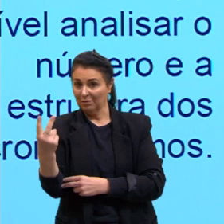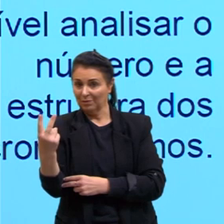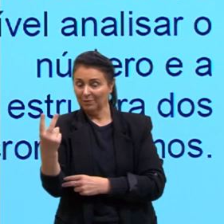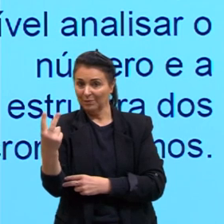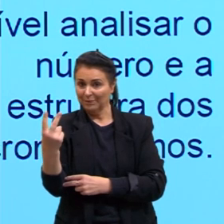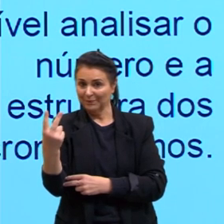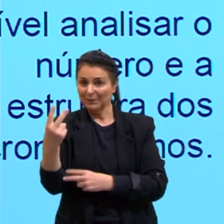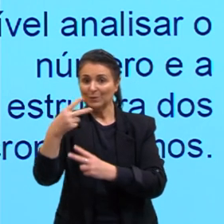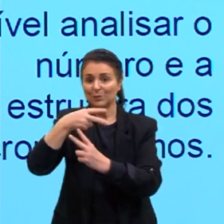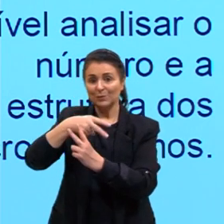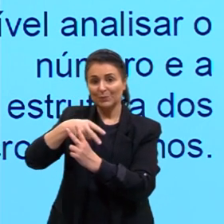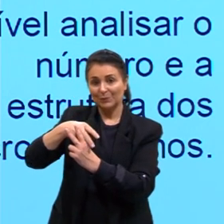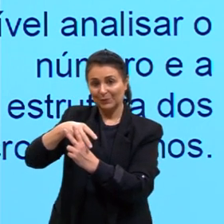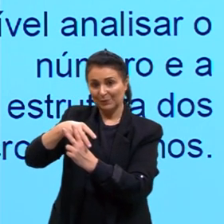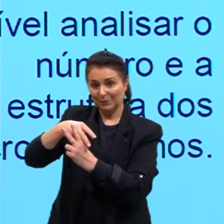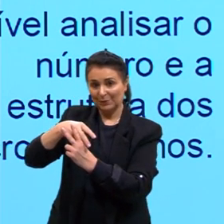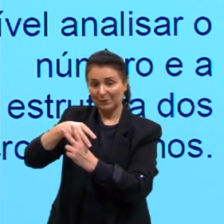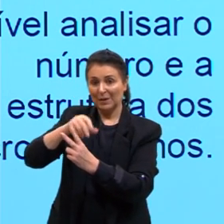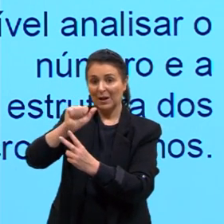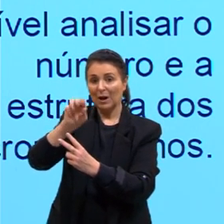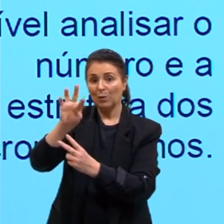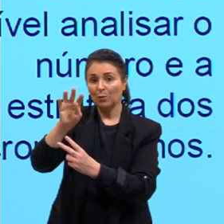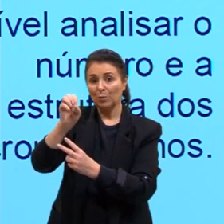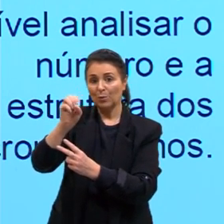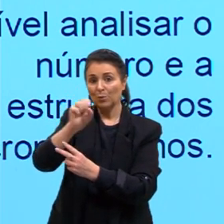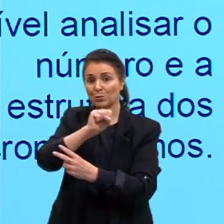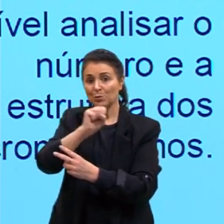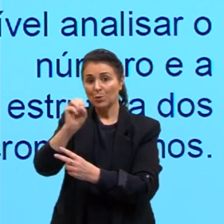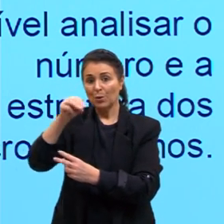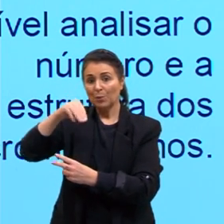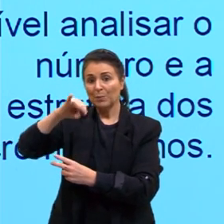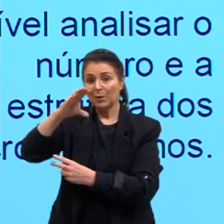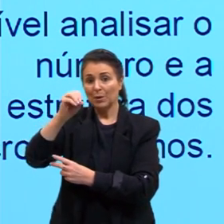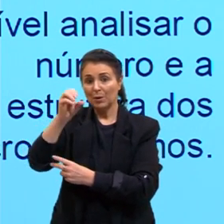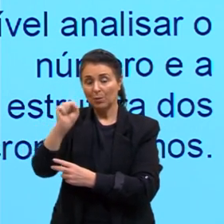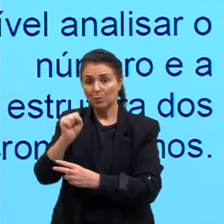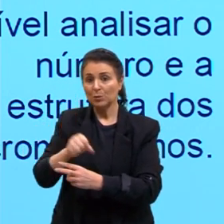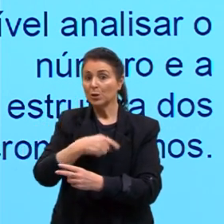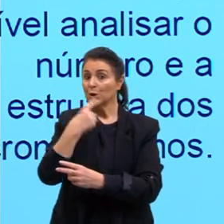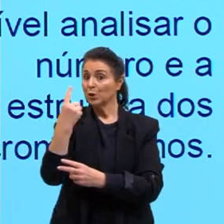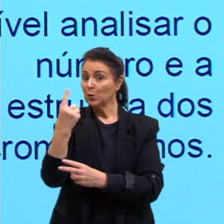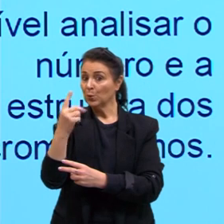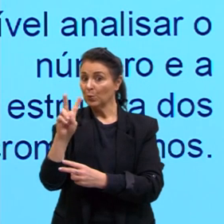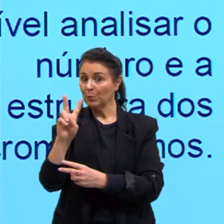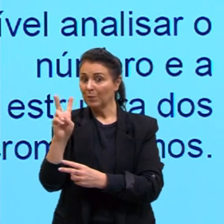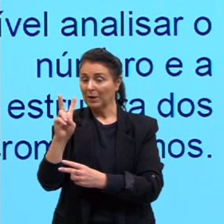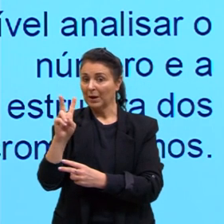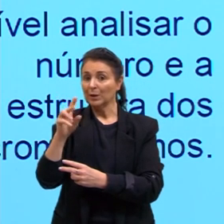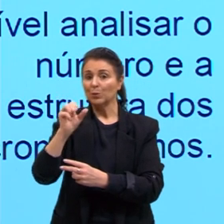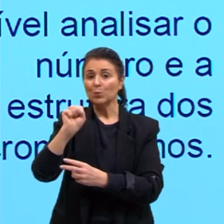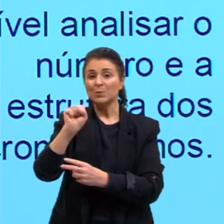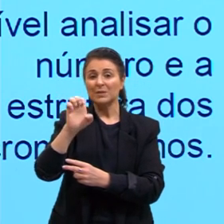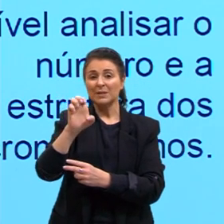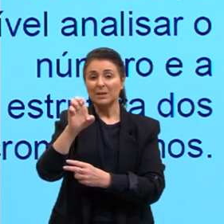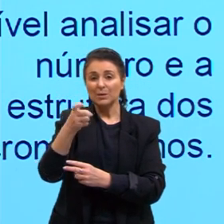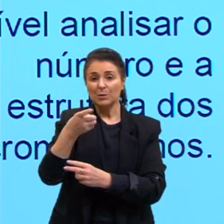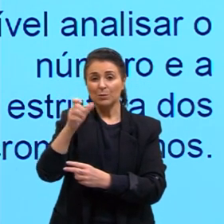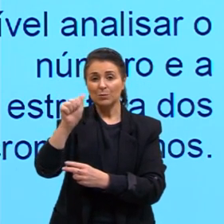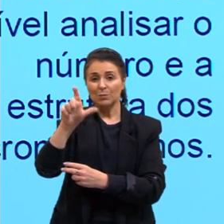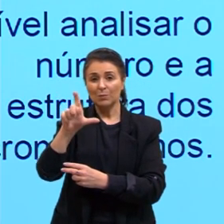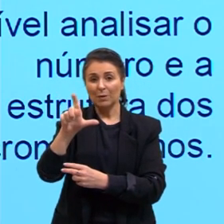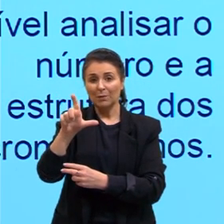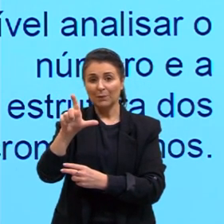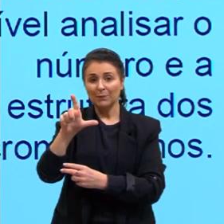de cromossomos autossômicos e um par de cromossomo sexual, o de número 23.